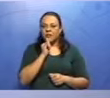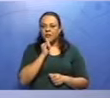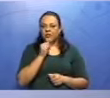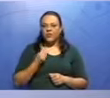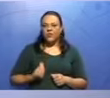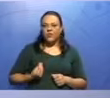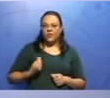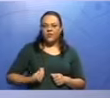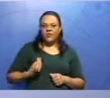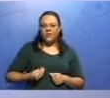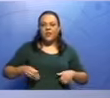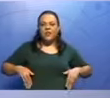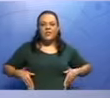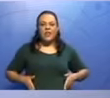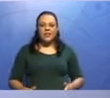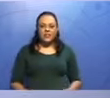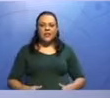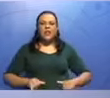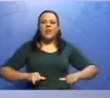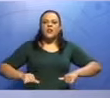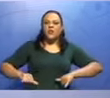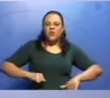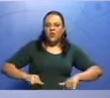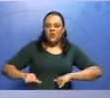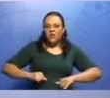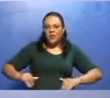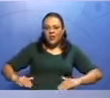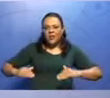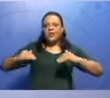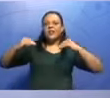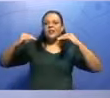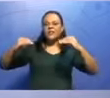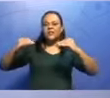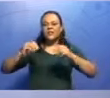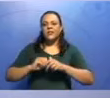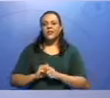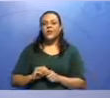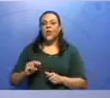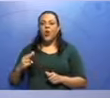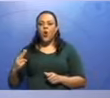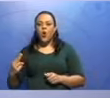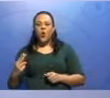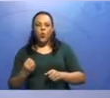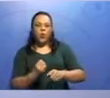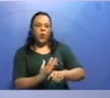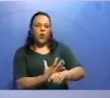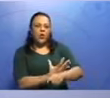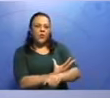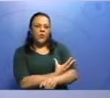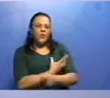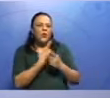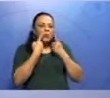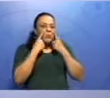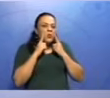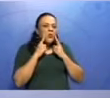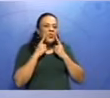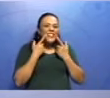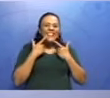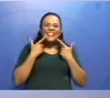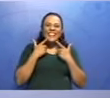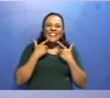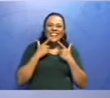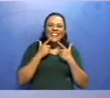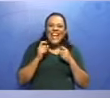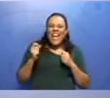nascer, sofrer, crescer, são intransitivos. Quando eles expressam também emoção, como chorar, rir, gemer, suspirar,